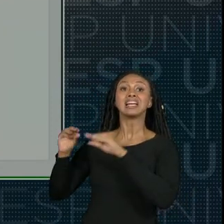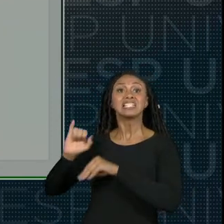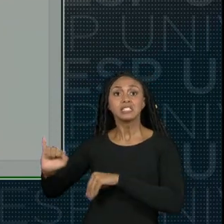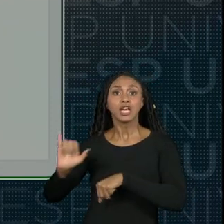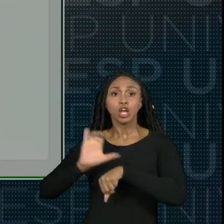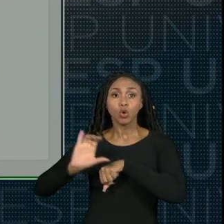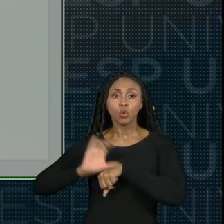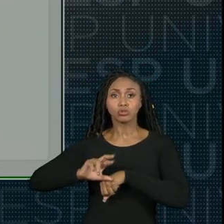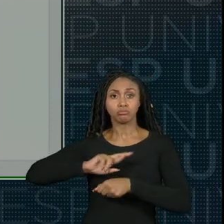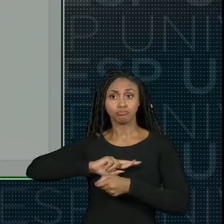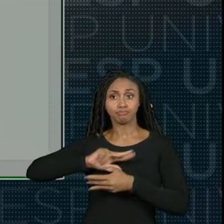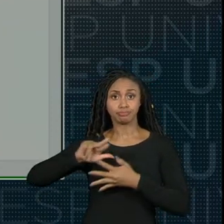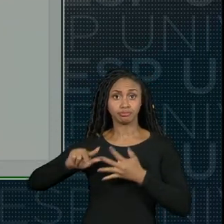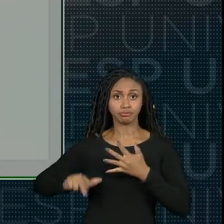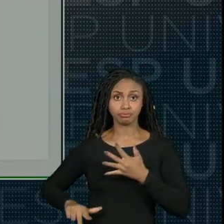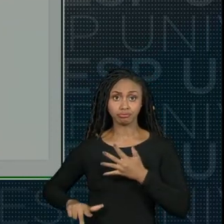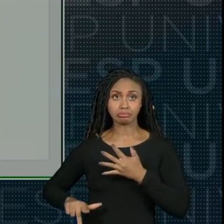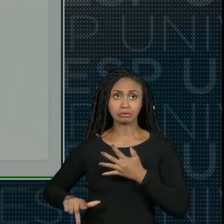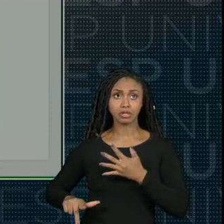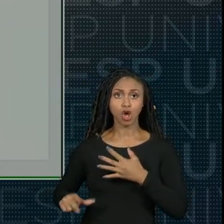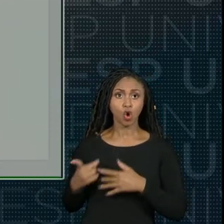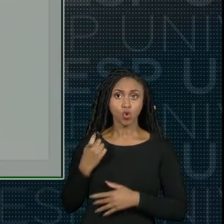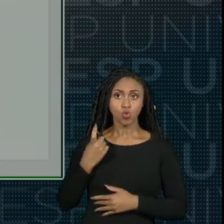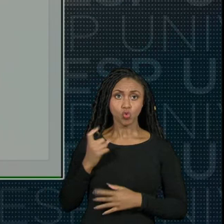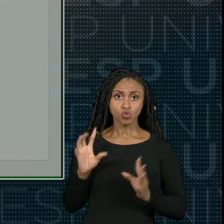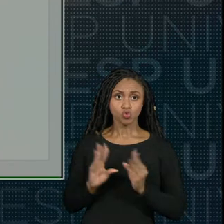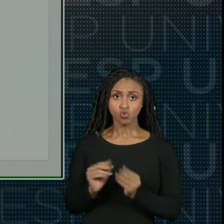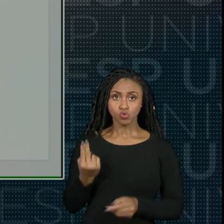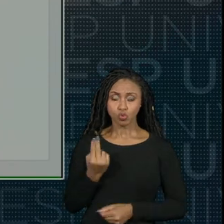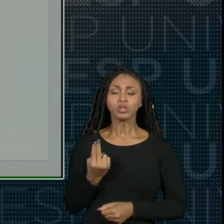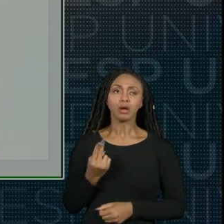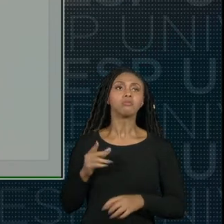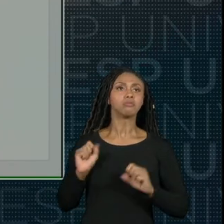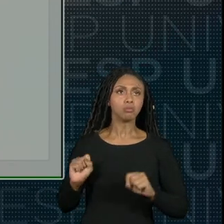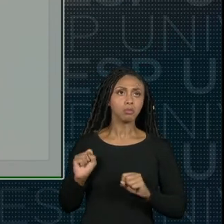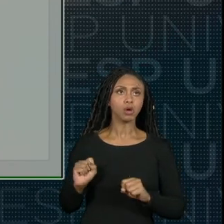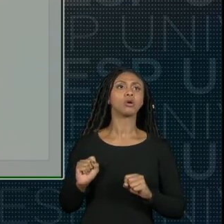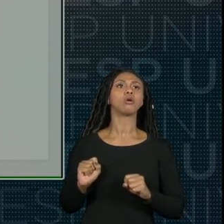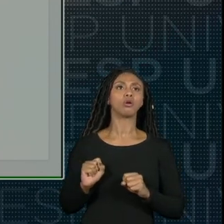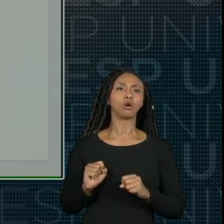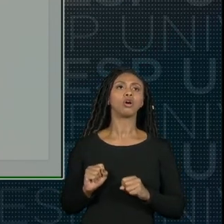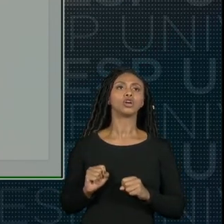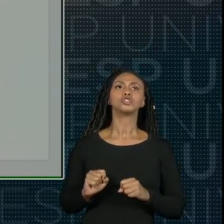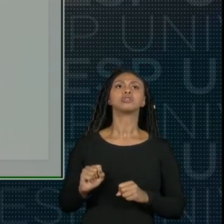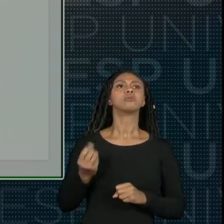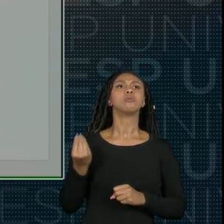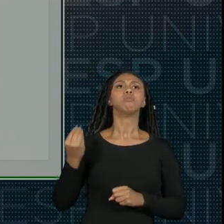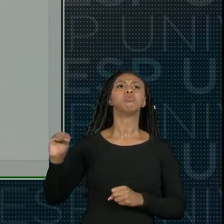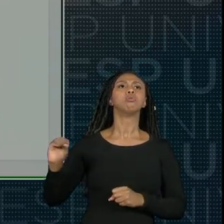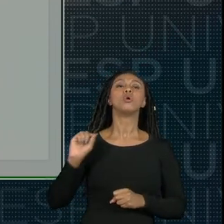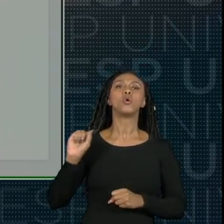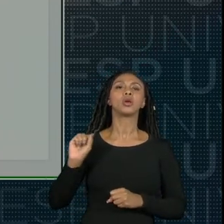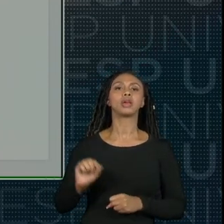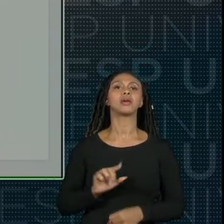cursos não dando para especificar um único nome ele pode preencher com diversos.